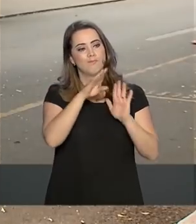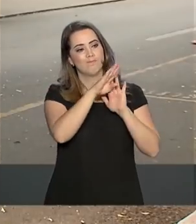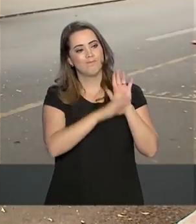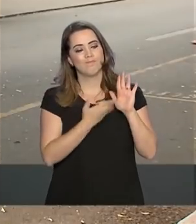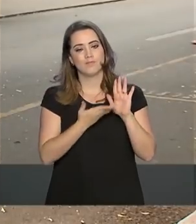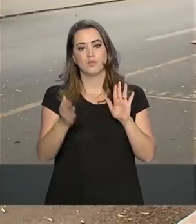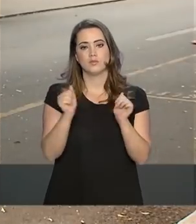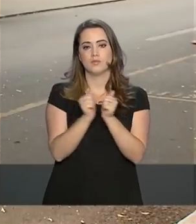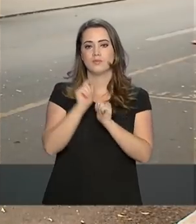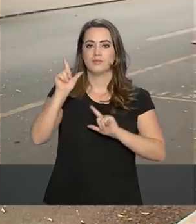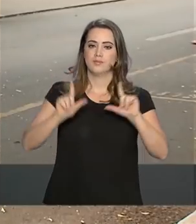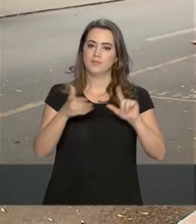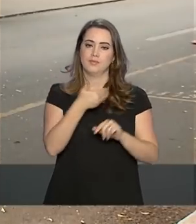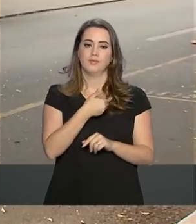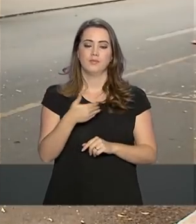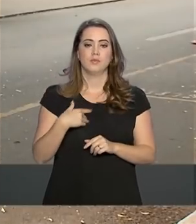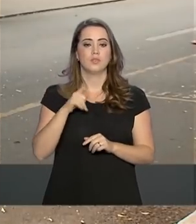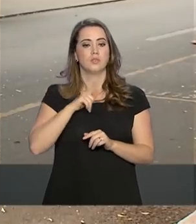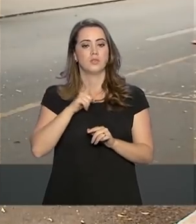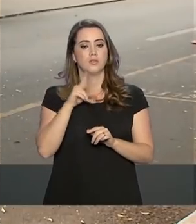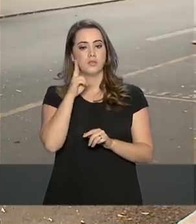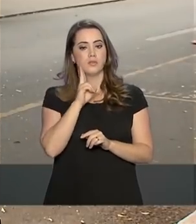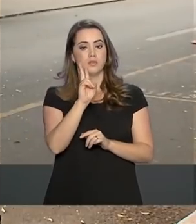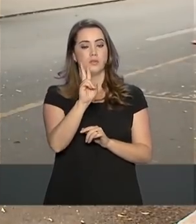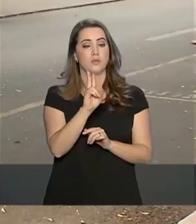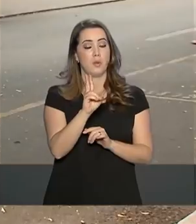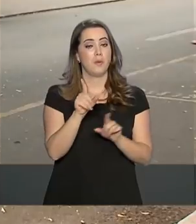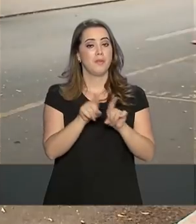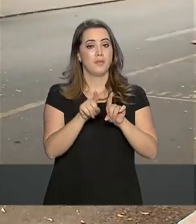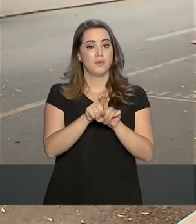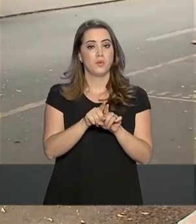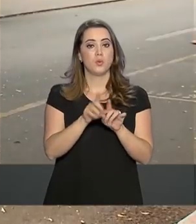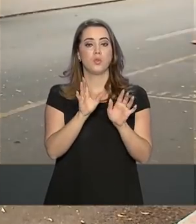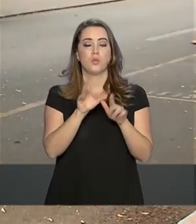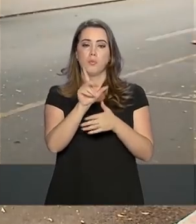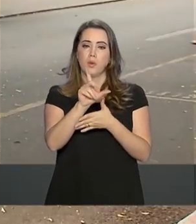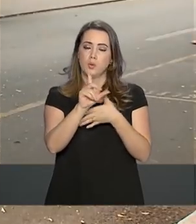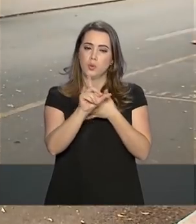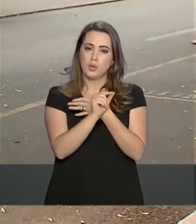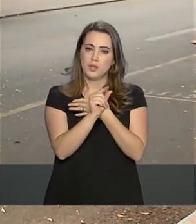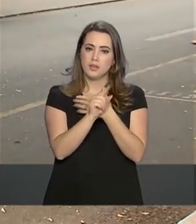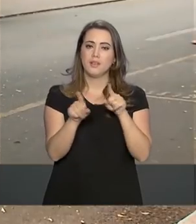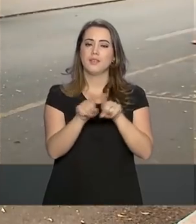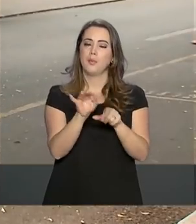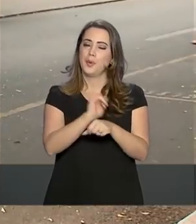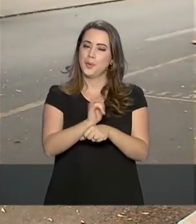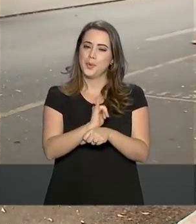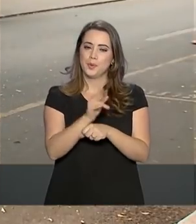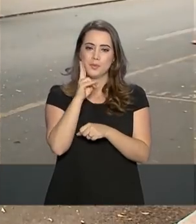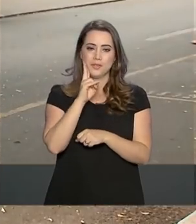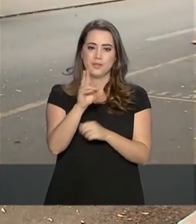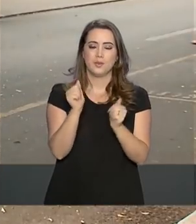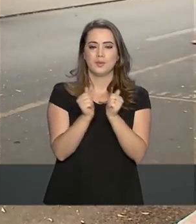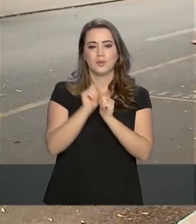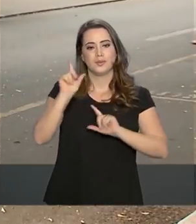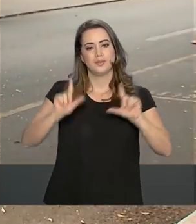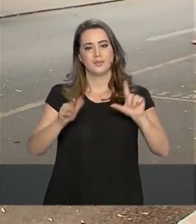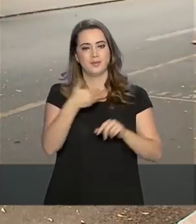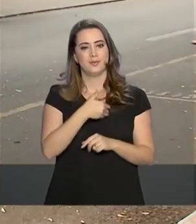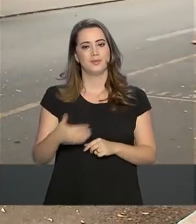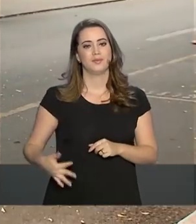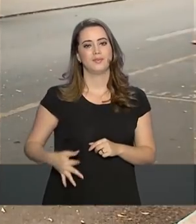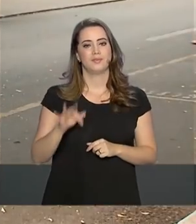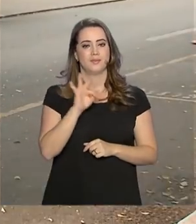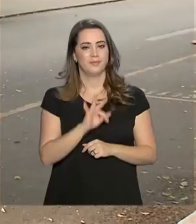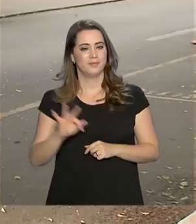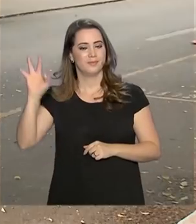programação. Continue com a gente. Nós temos também, você pode nos acompanhar também pelo nosso Twitter, e também pelo YouTube, mas continue aqui conosco na TV